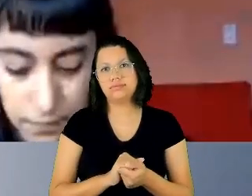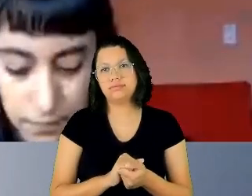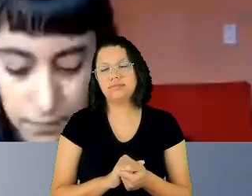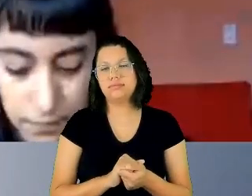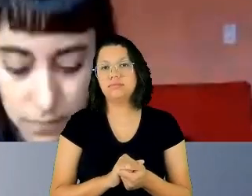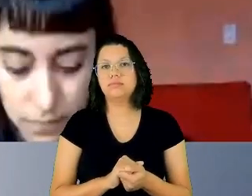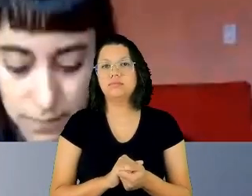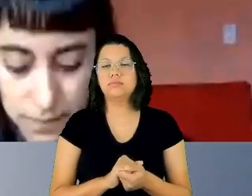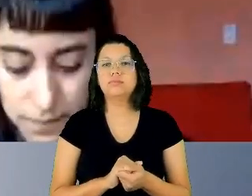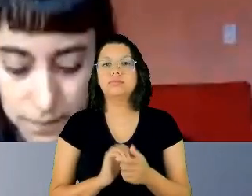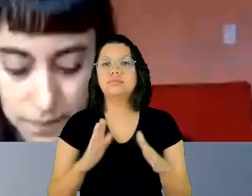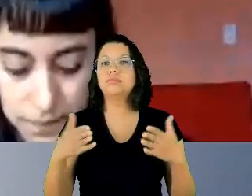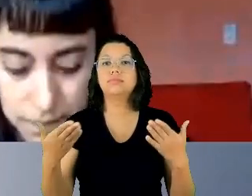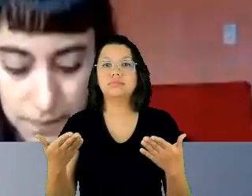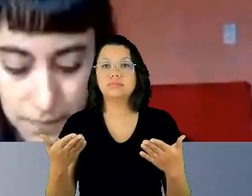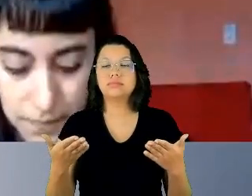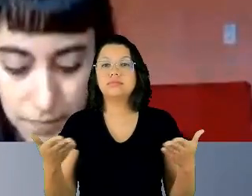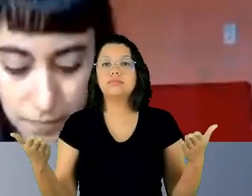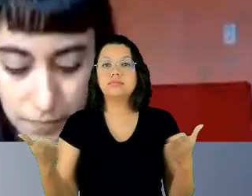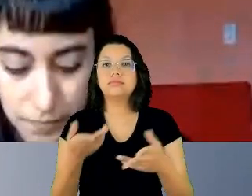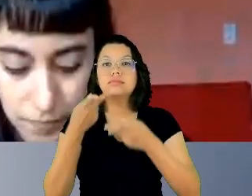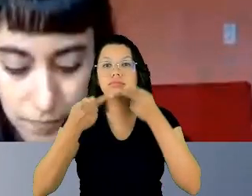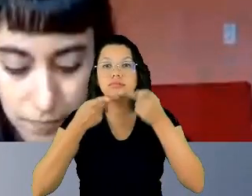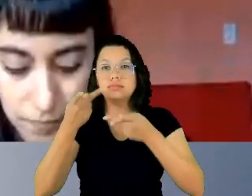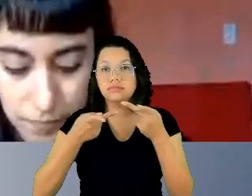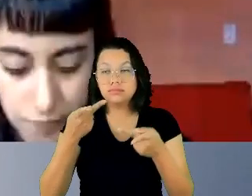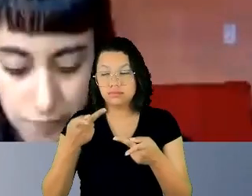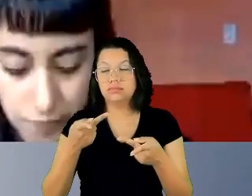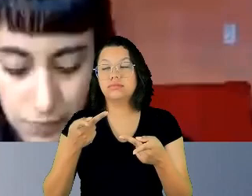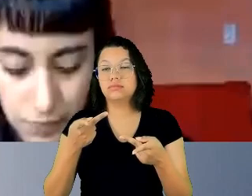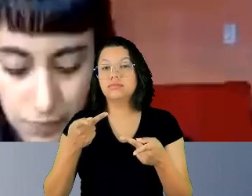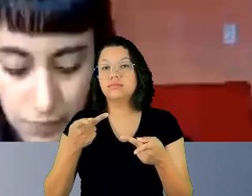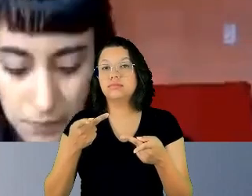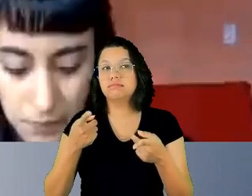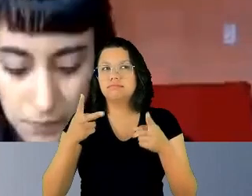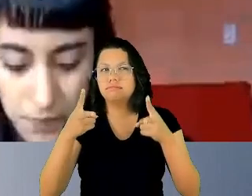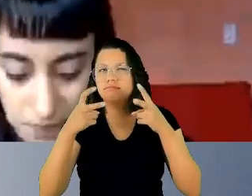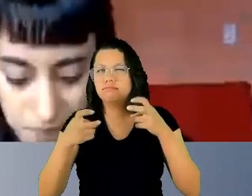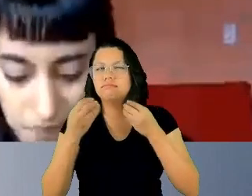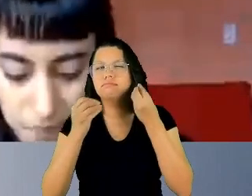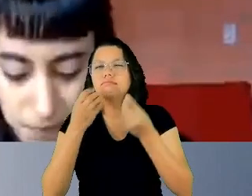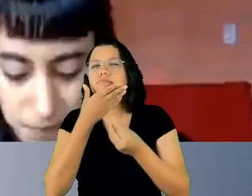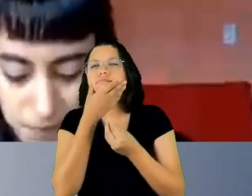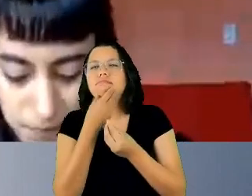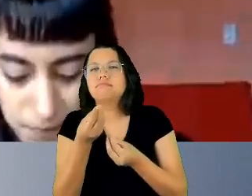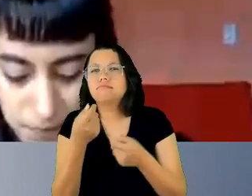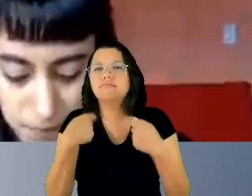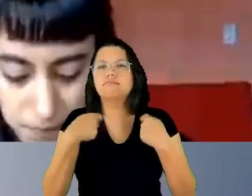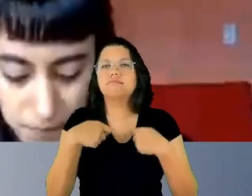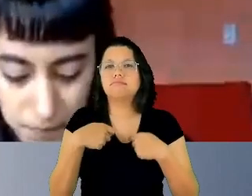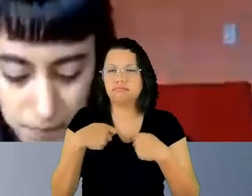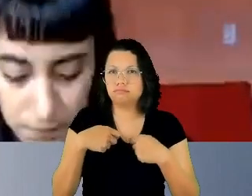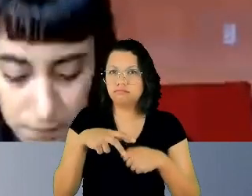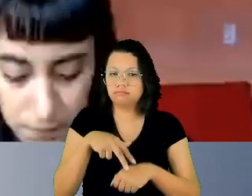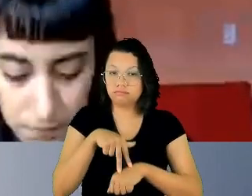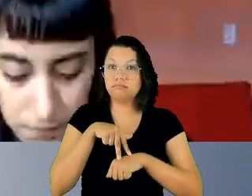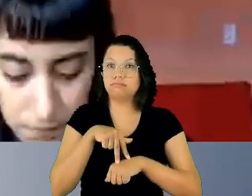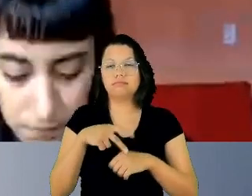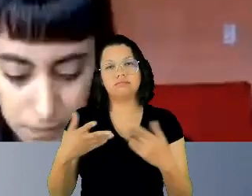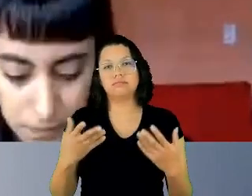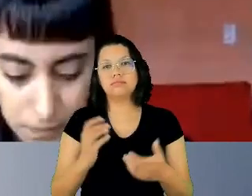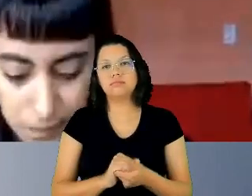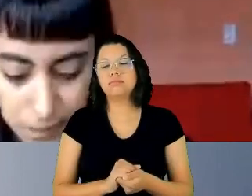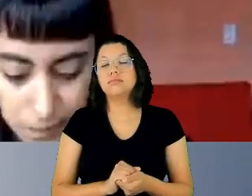Então, esse depoimento mais para ver como é que os homens devem se colocar e para